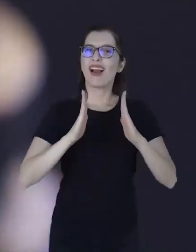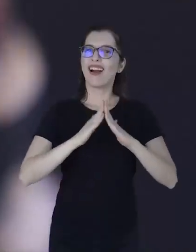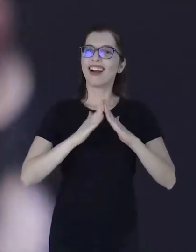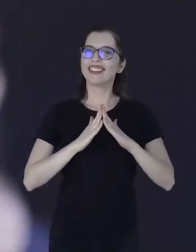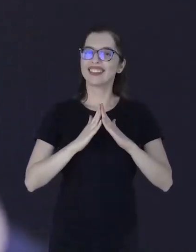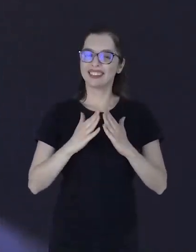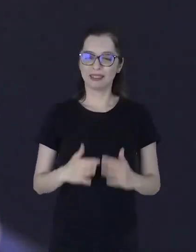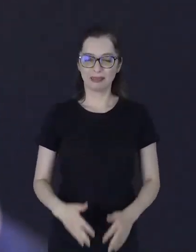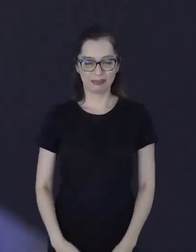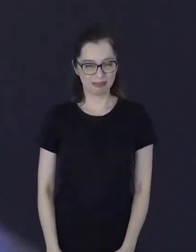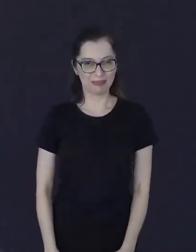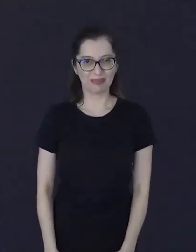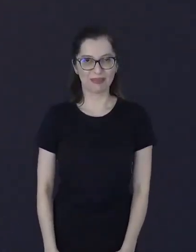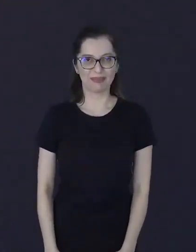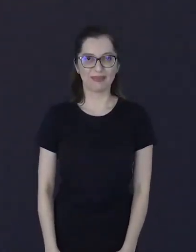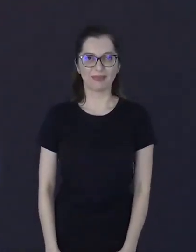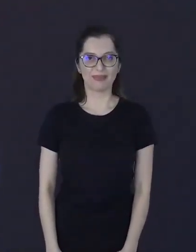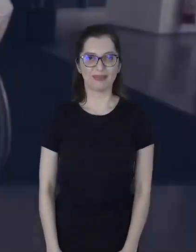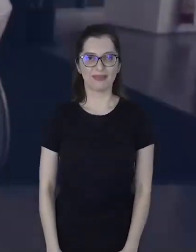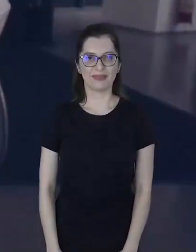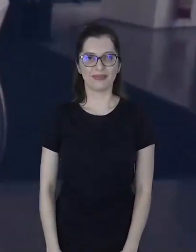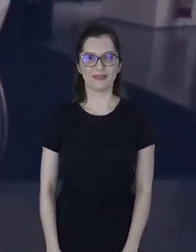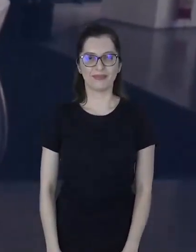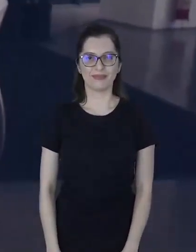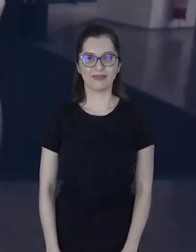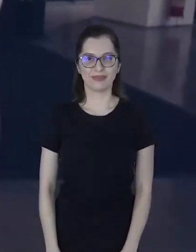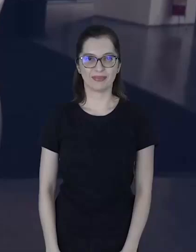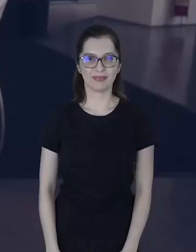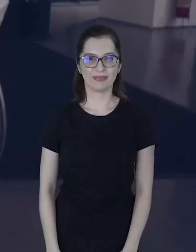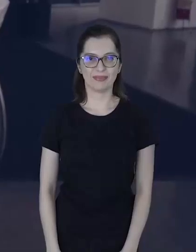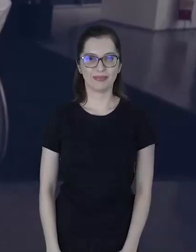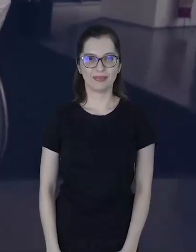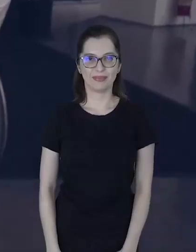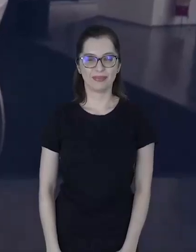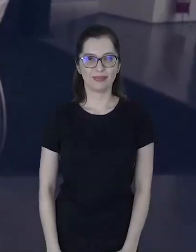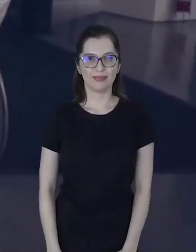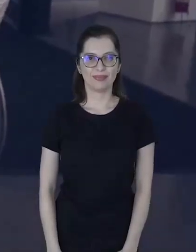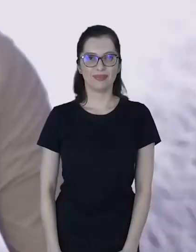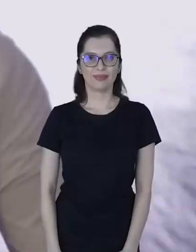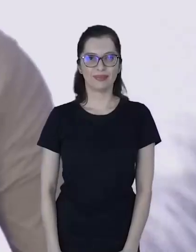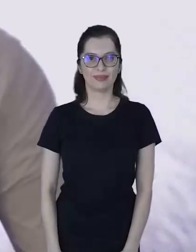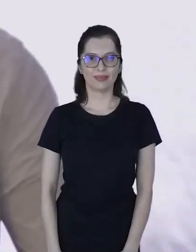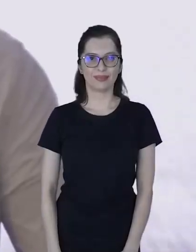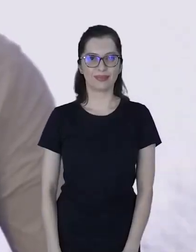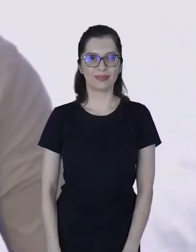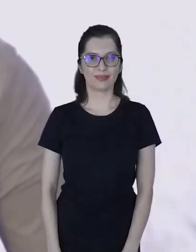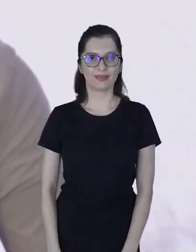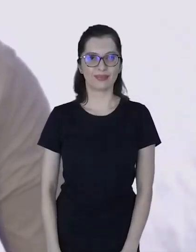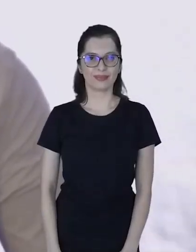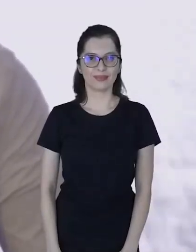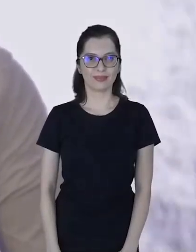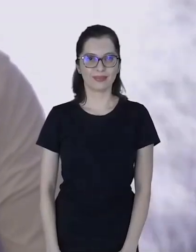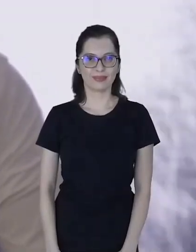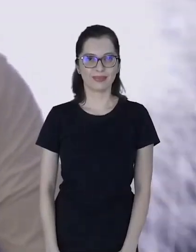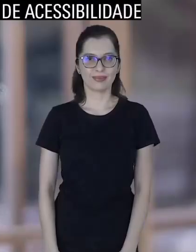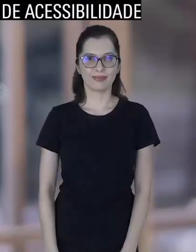Um dedo indicador desliza sobre um círculo metálico. Diante do painel de LED, Sidney comanda o controlador de volume sobre um totem. A jovem da selfie.